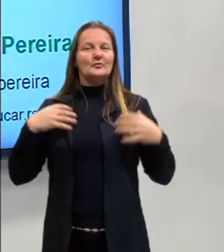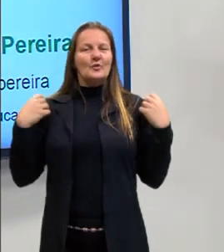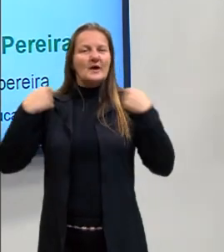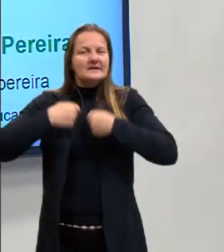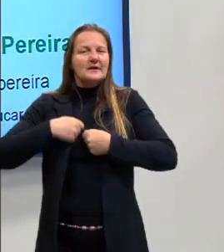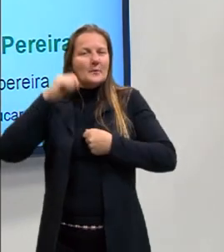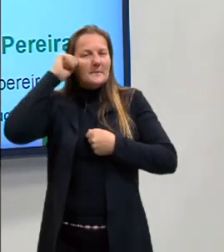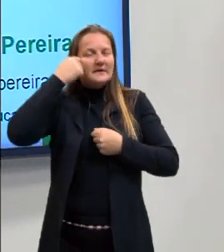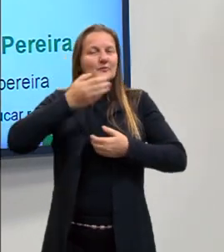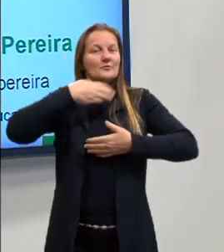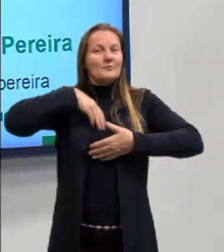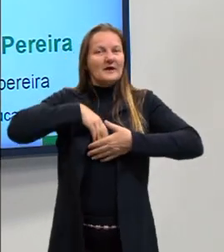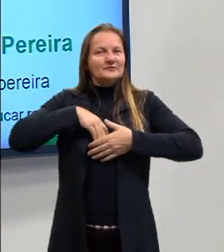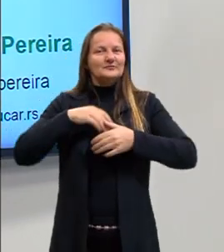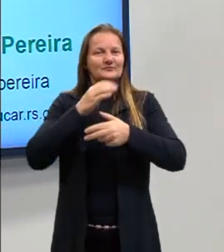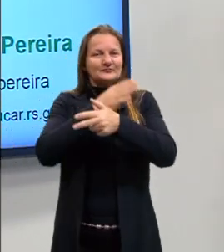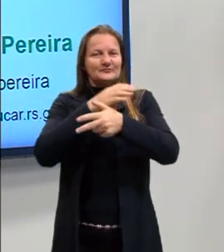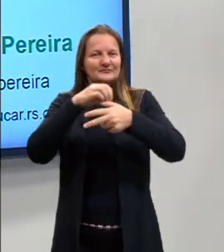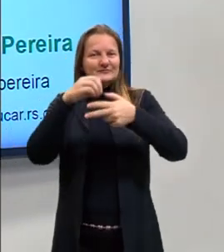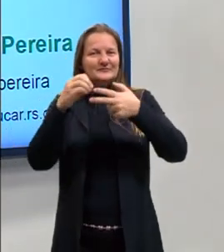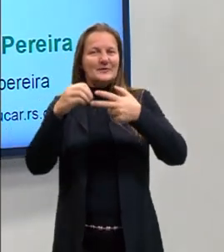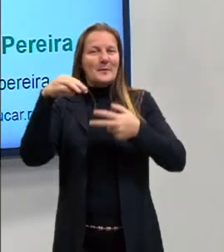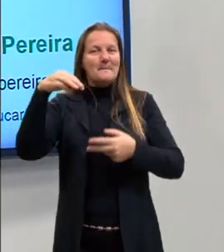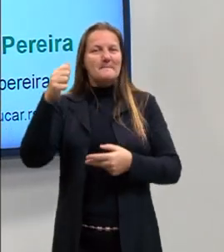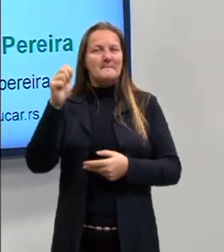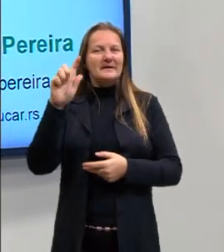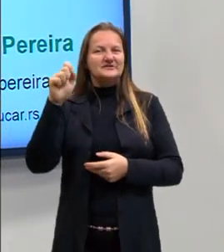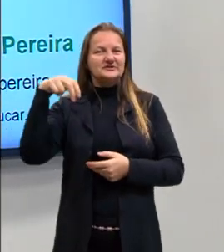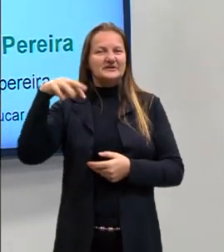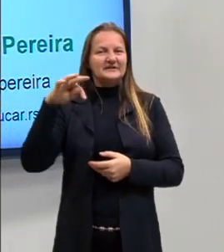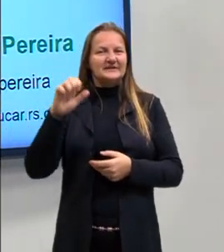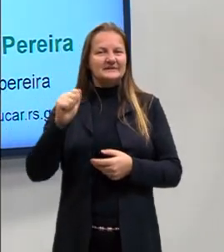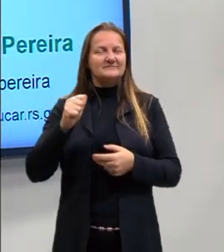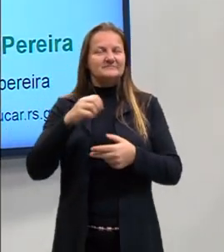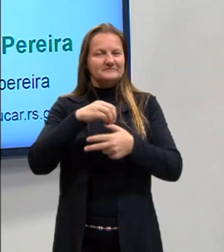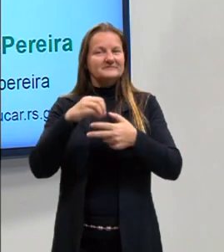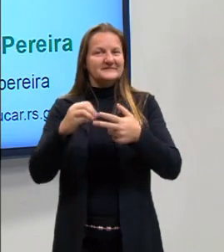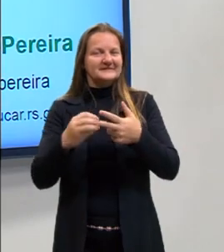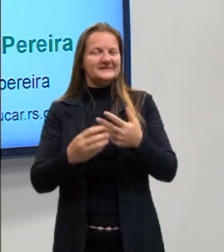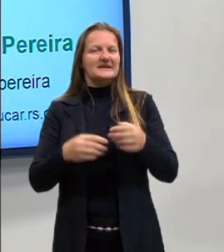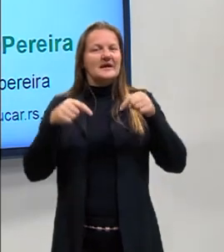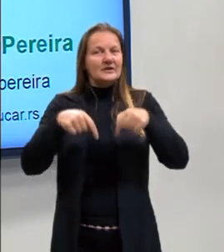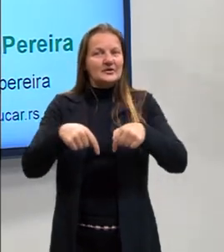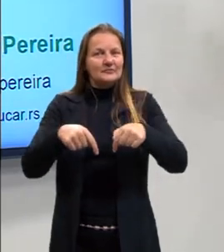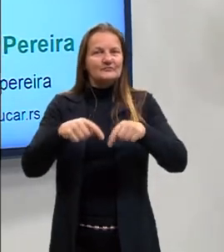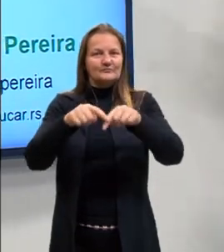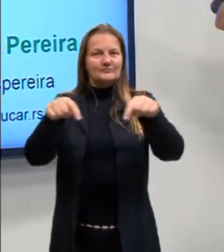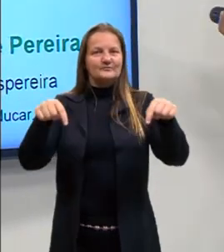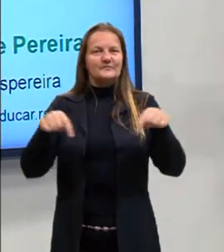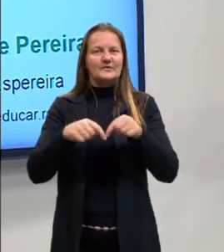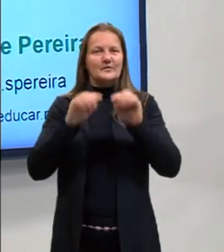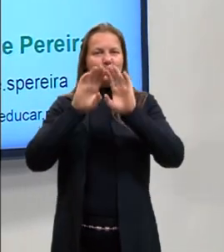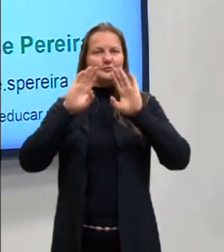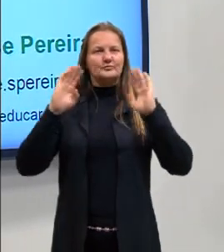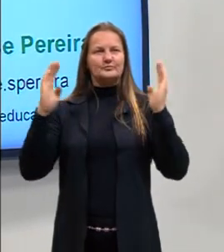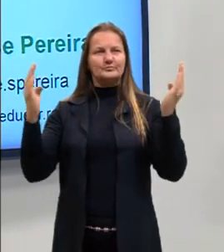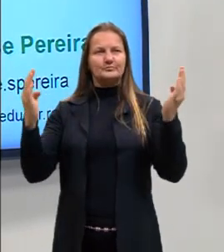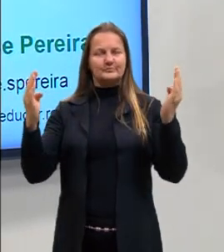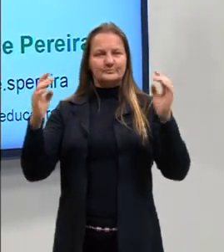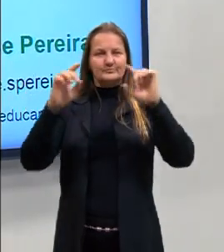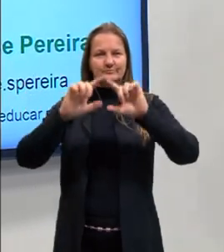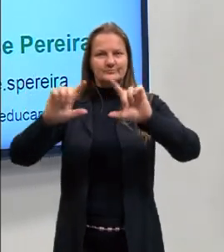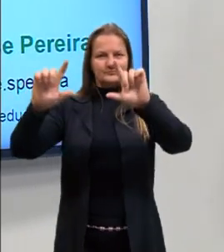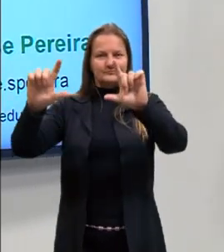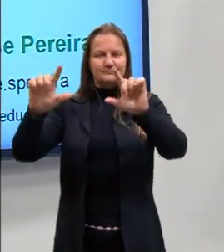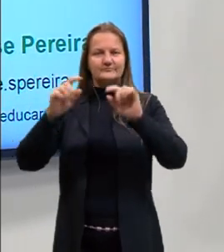preto por baixo da camiseta de cor magenta do programa pré-ENEM. Aqui no estúdio nós temos um painel, um monitor onde